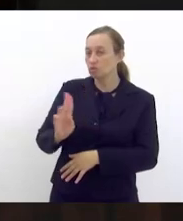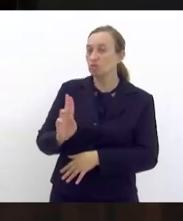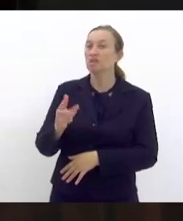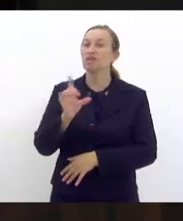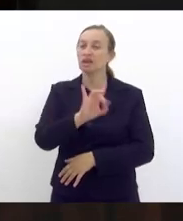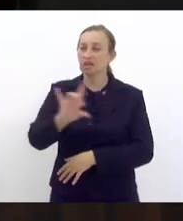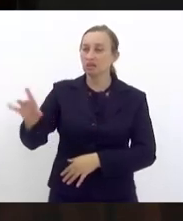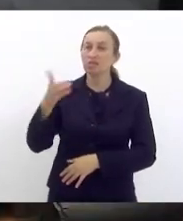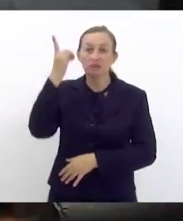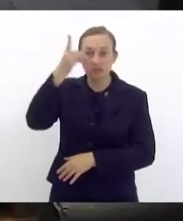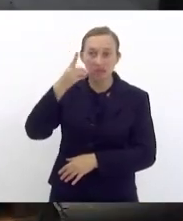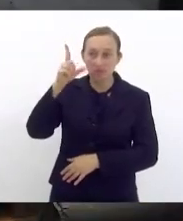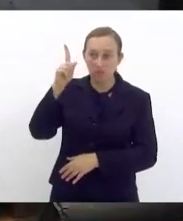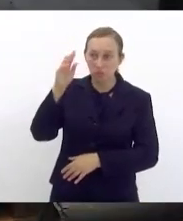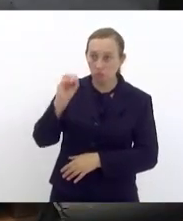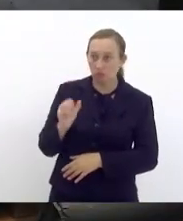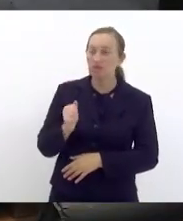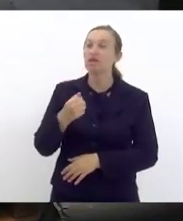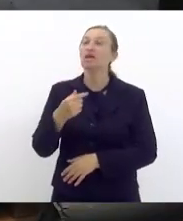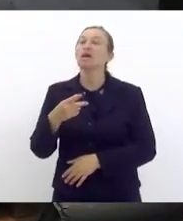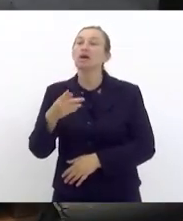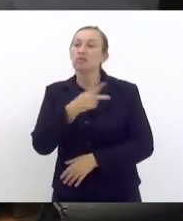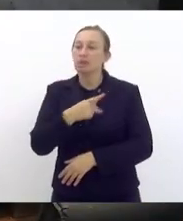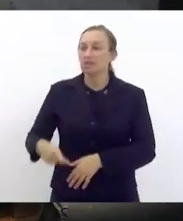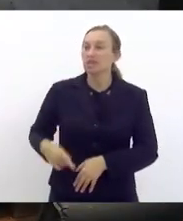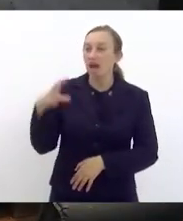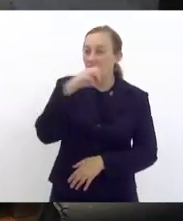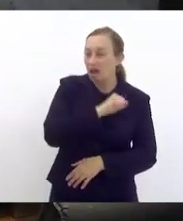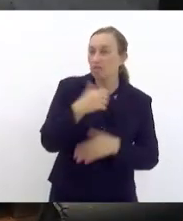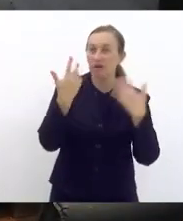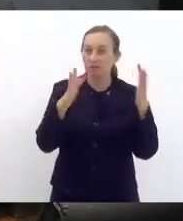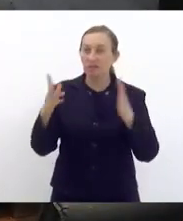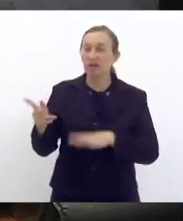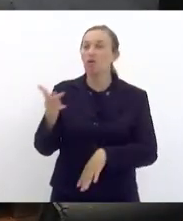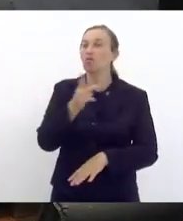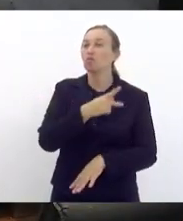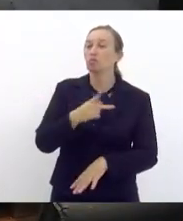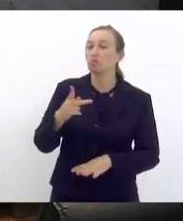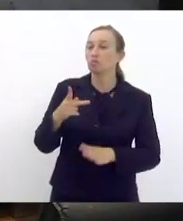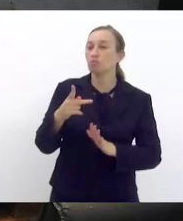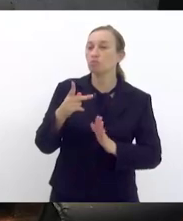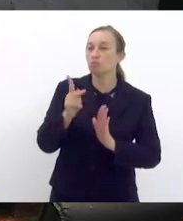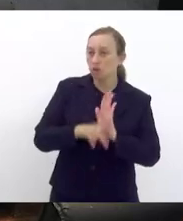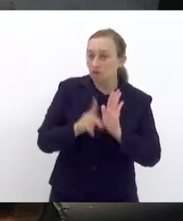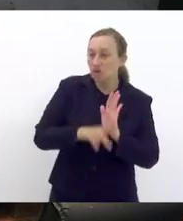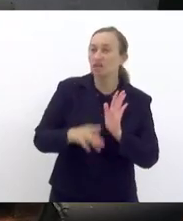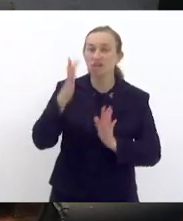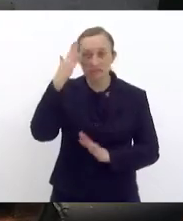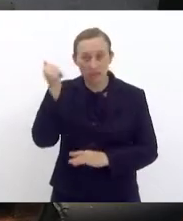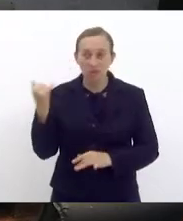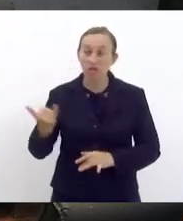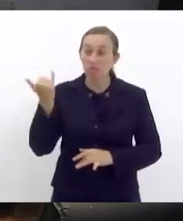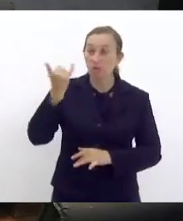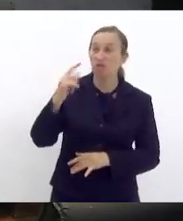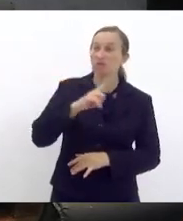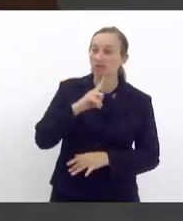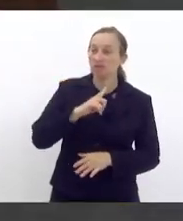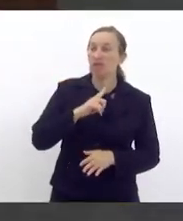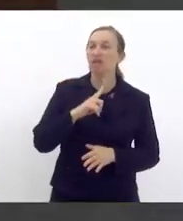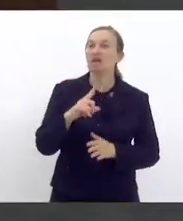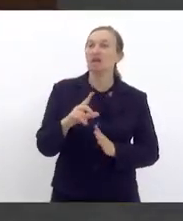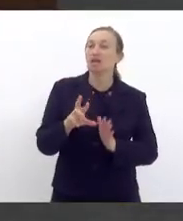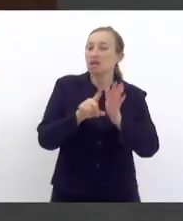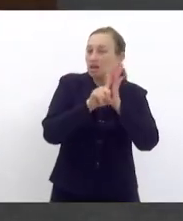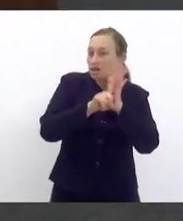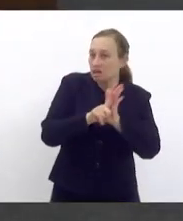Deputado Douglas Ruas. Presidente, rapidamente, parabenizar pelo projeto. A gente sabe da importância que tem o diagnóstico precoce para